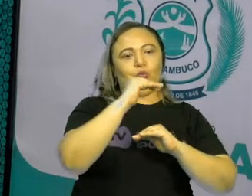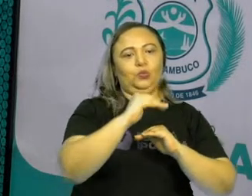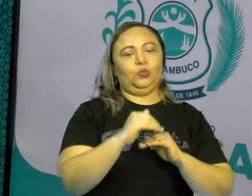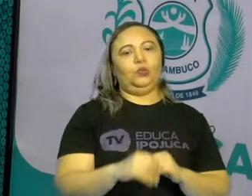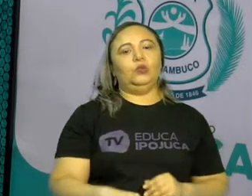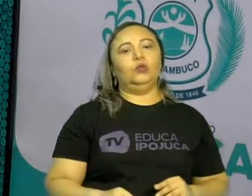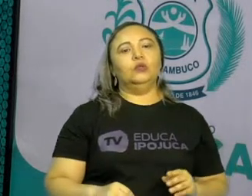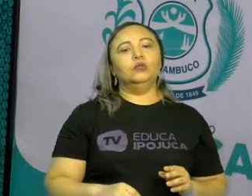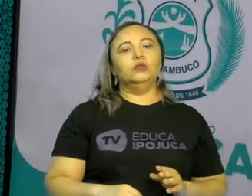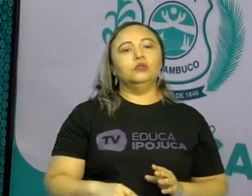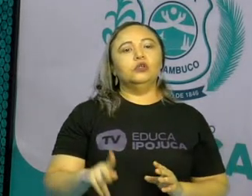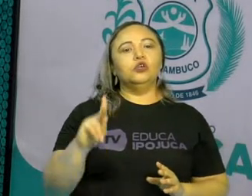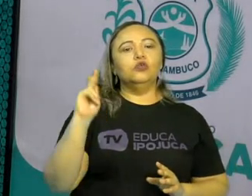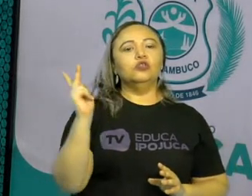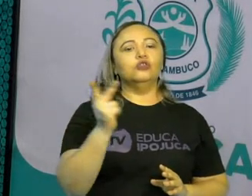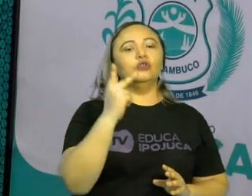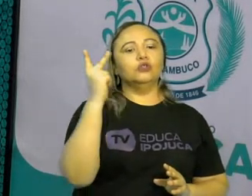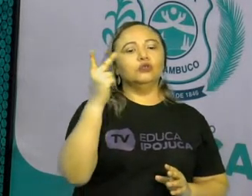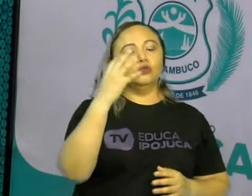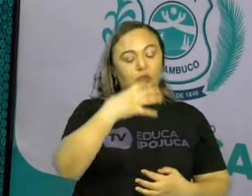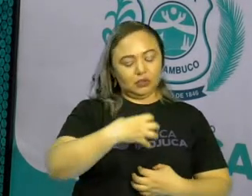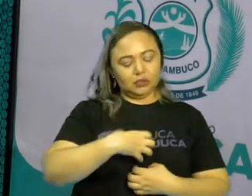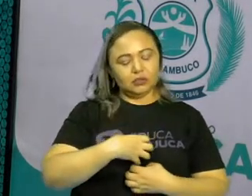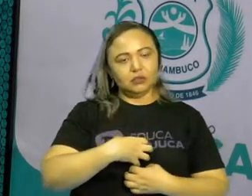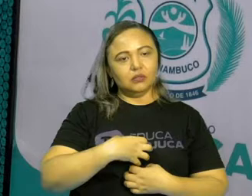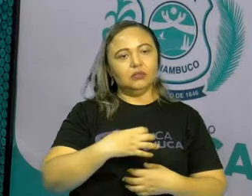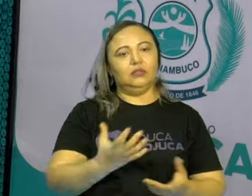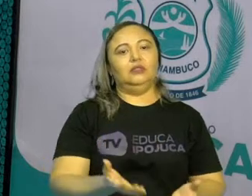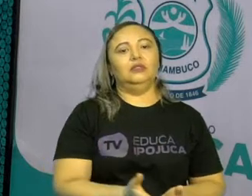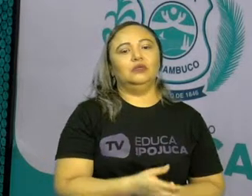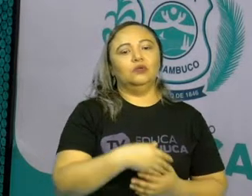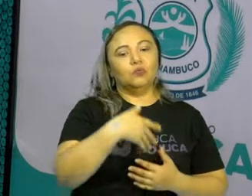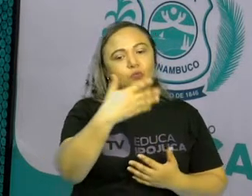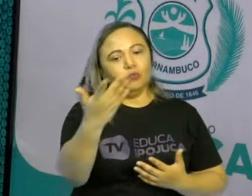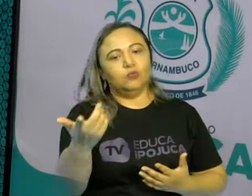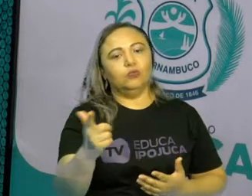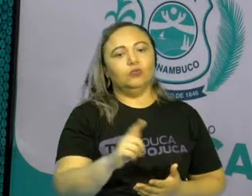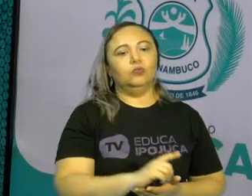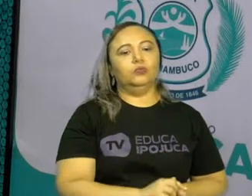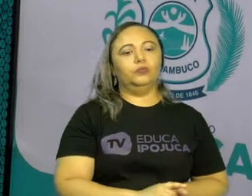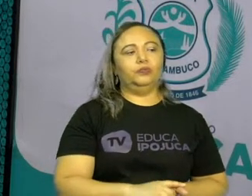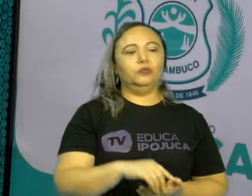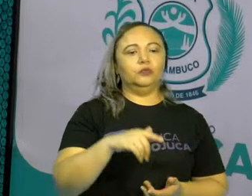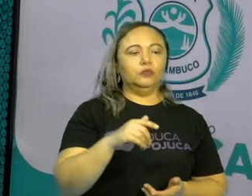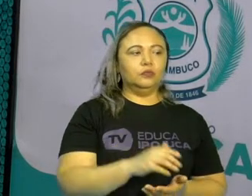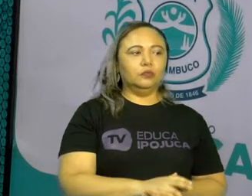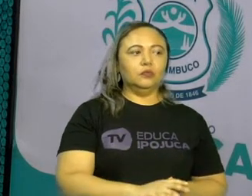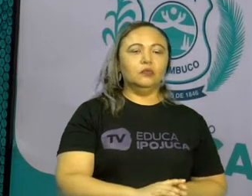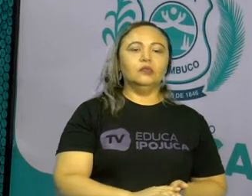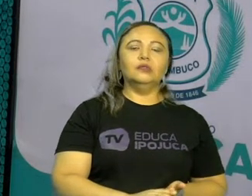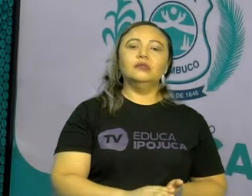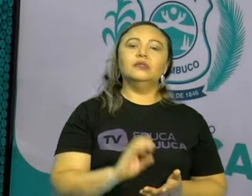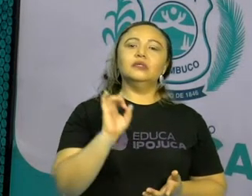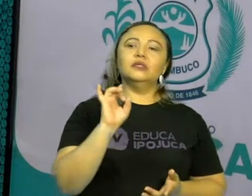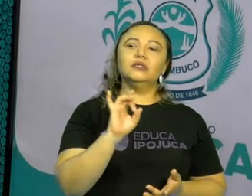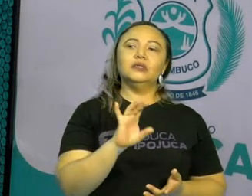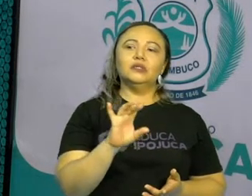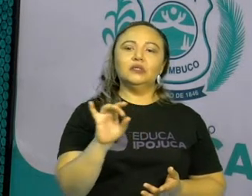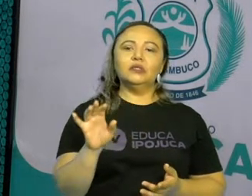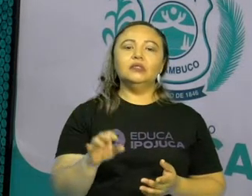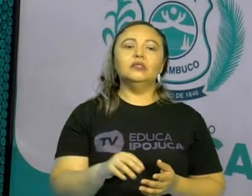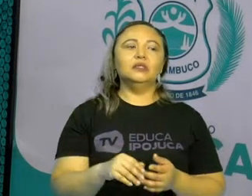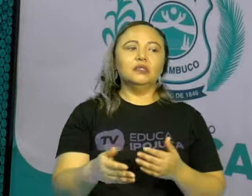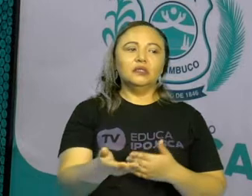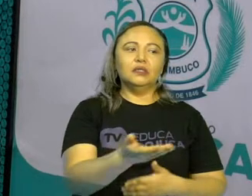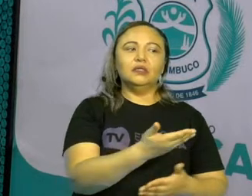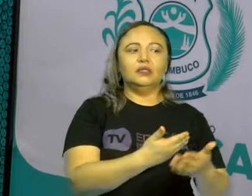seus valores, as suas emoções para com o outro, para com vocês mesmos. Então, essa é uma